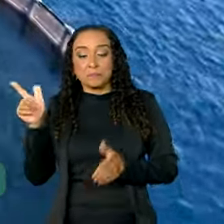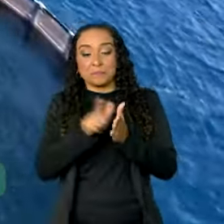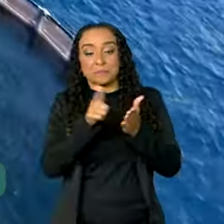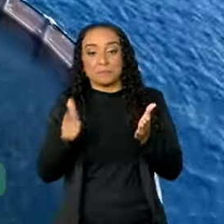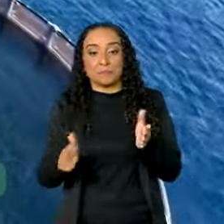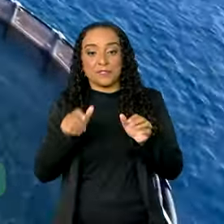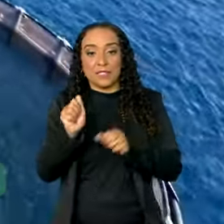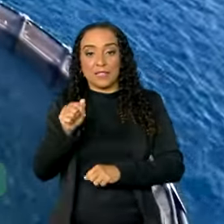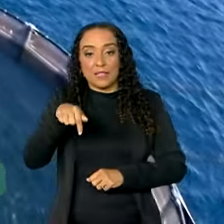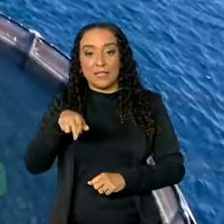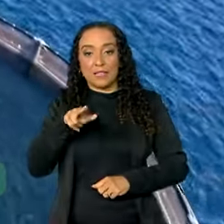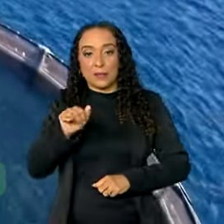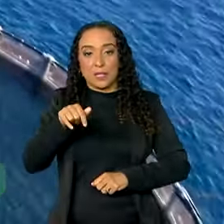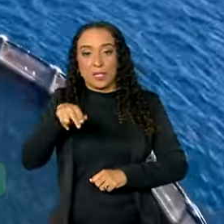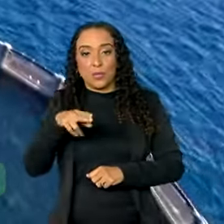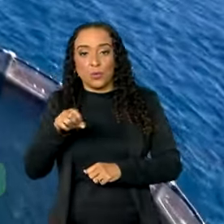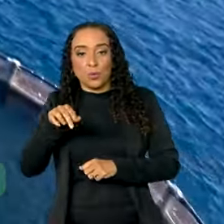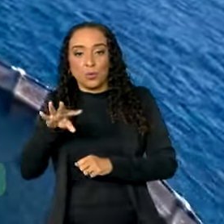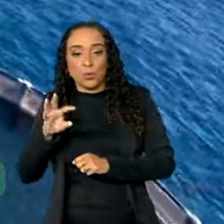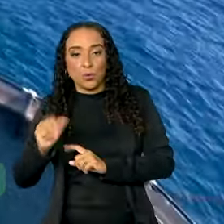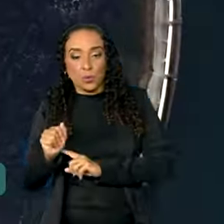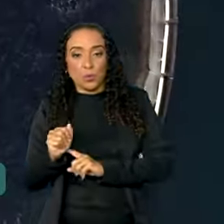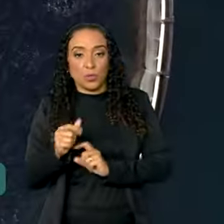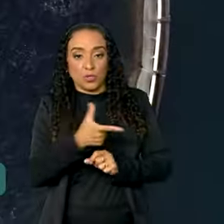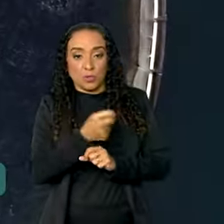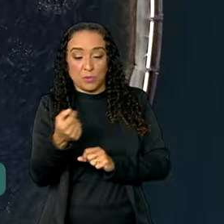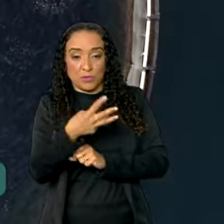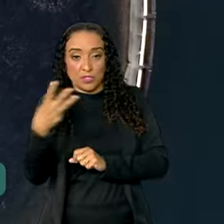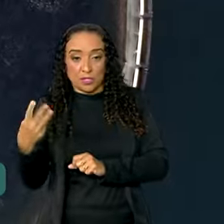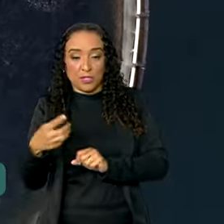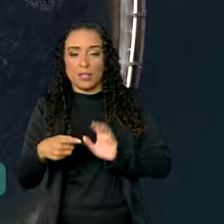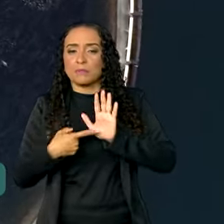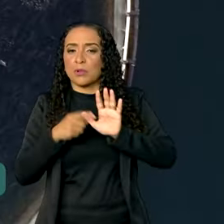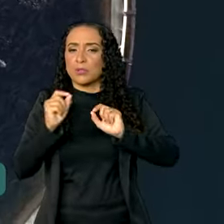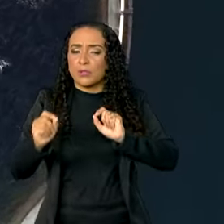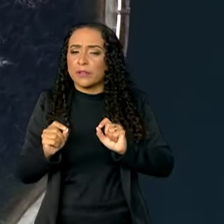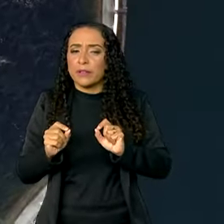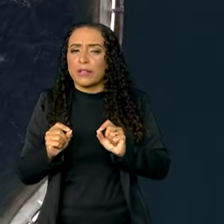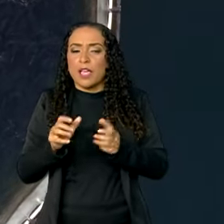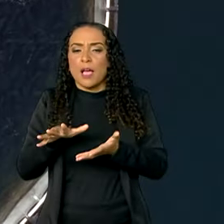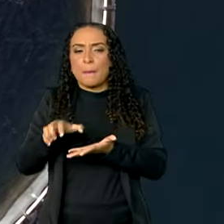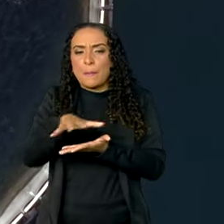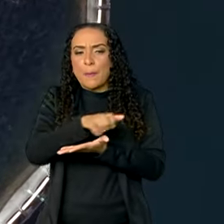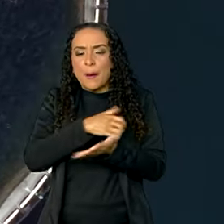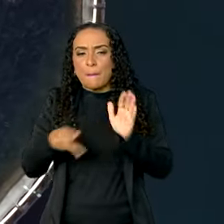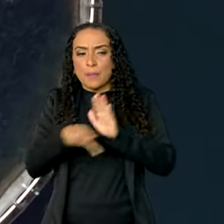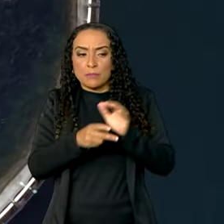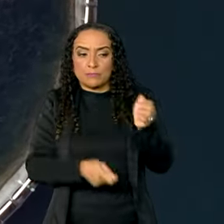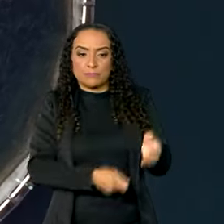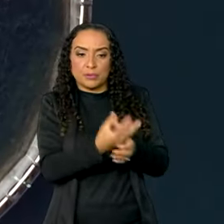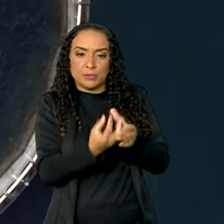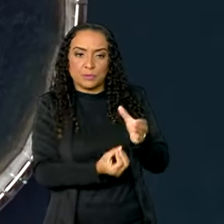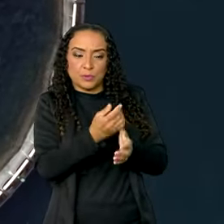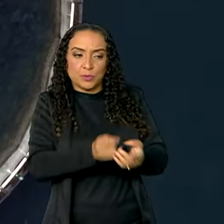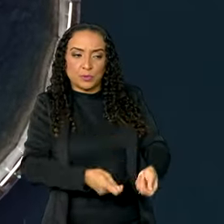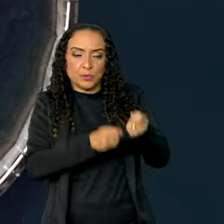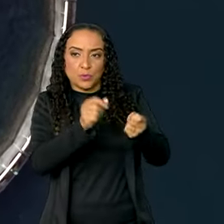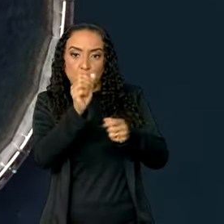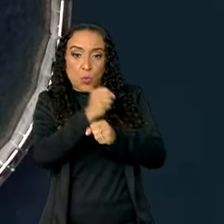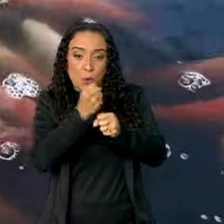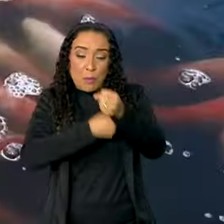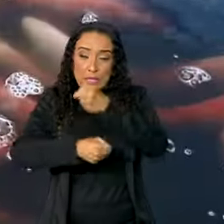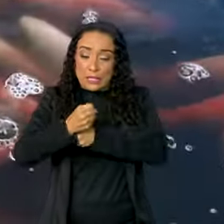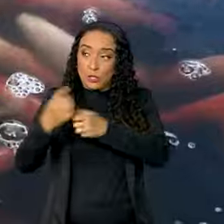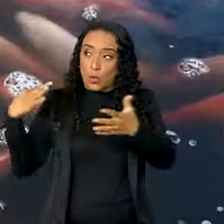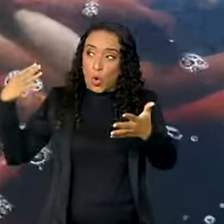Aquicultura em Águas da União 2023 leva em consideração dados da produção de pescado em todo o ano